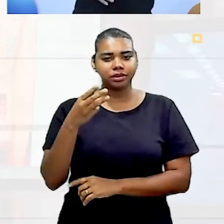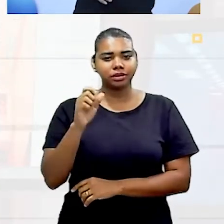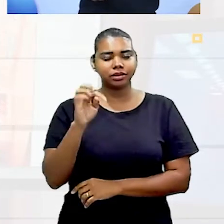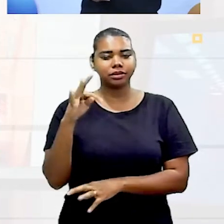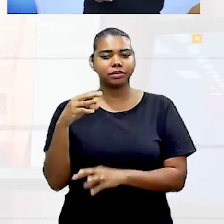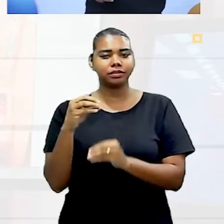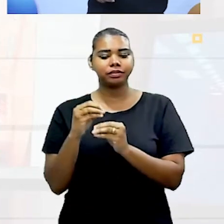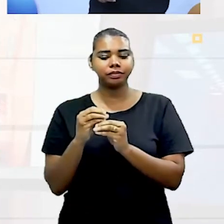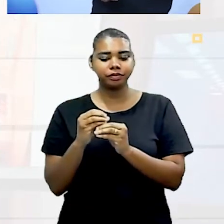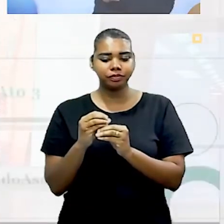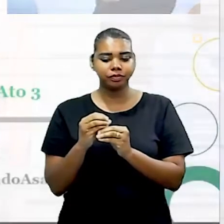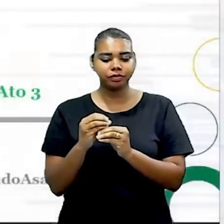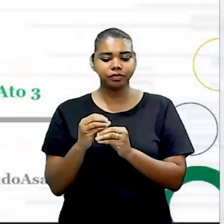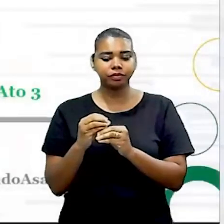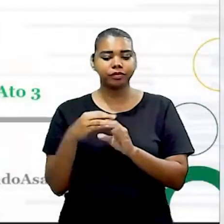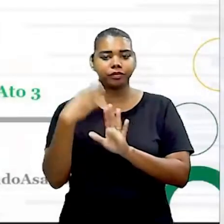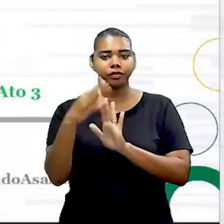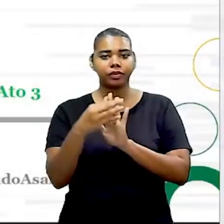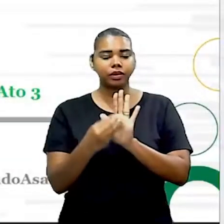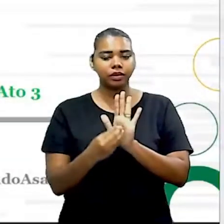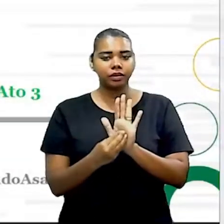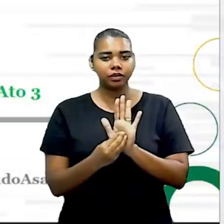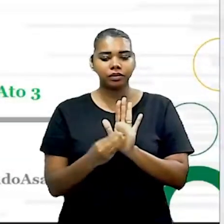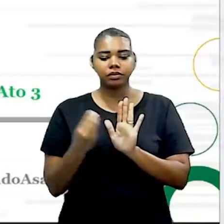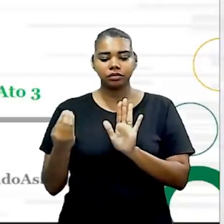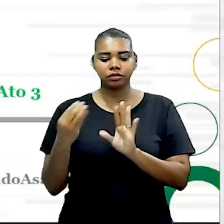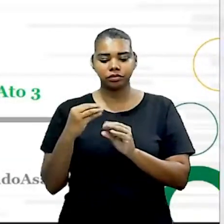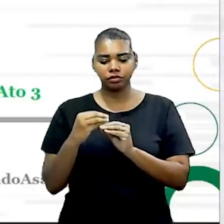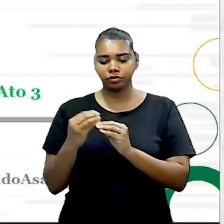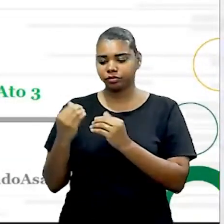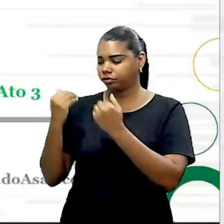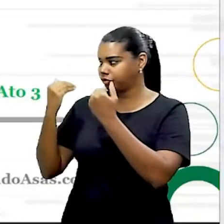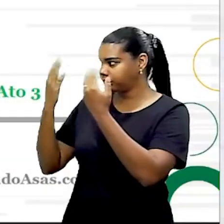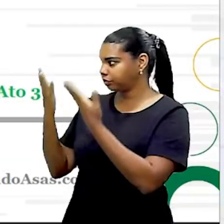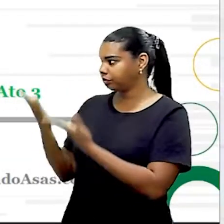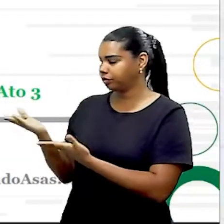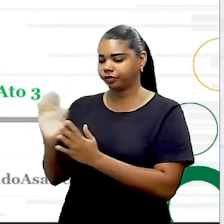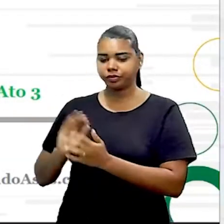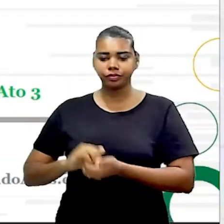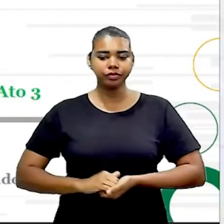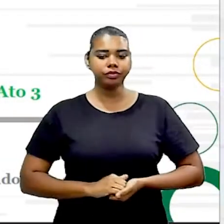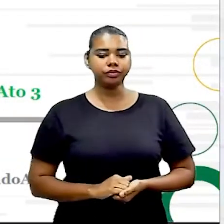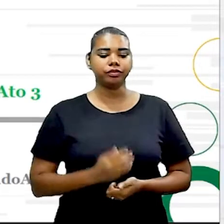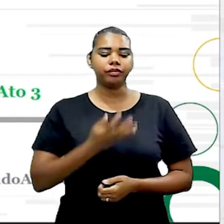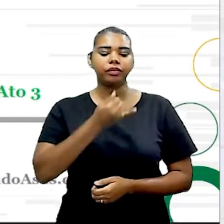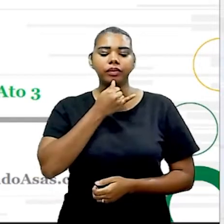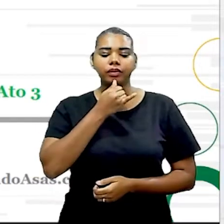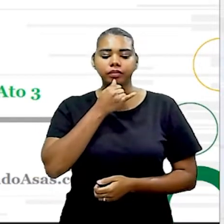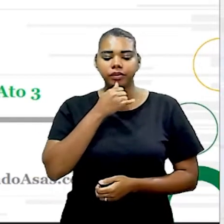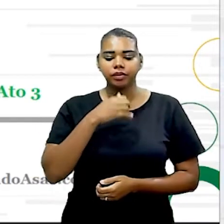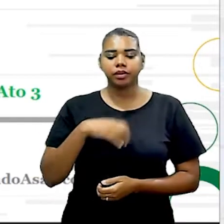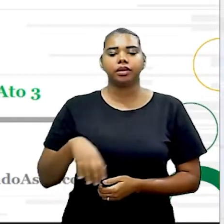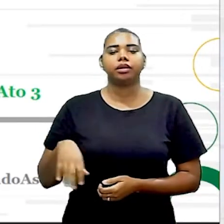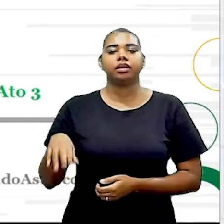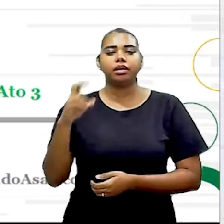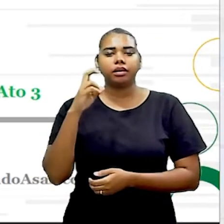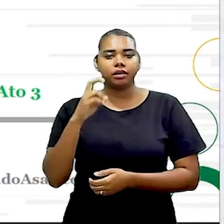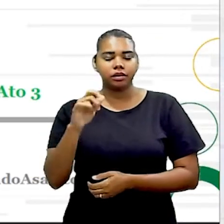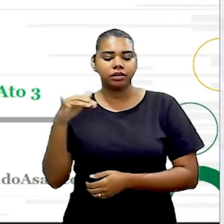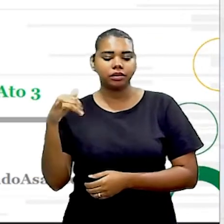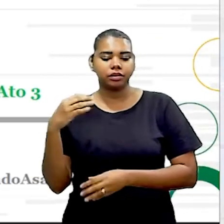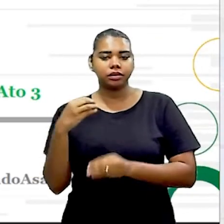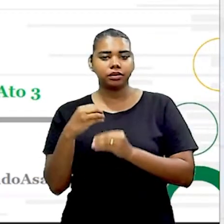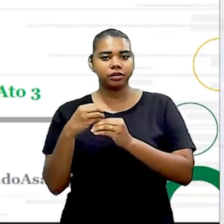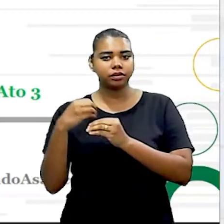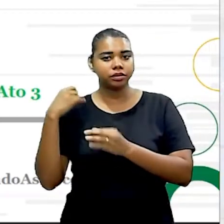mas com elementos adicionais com elas. Por exemplo, a estrutura de 5 atos e a jornada do herói,